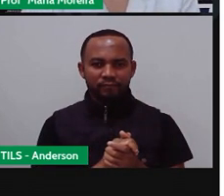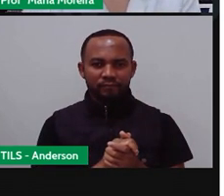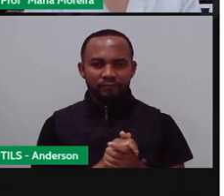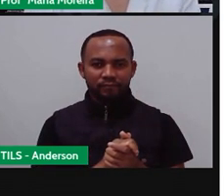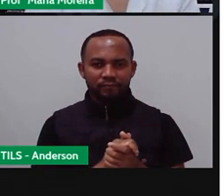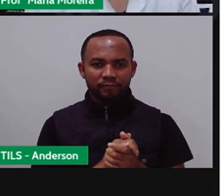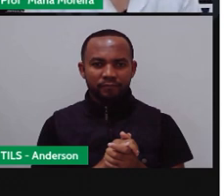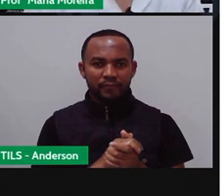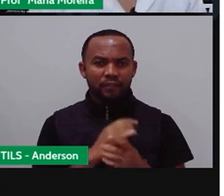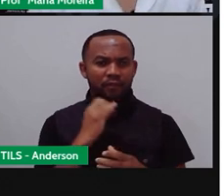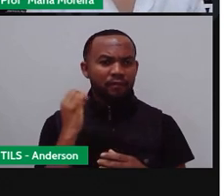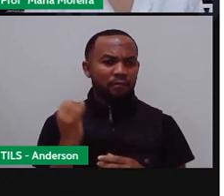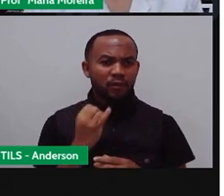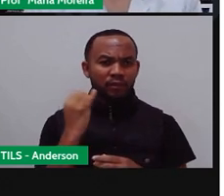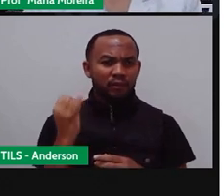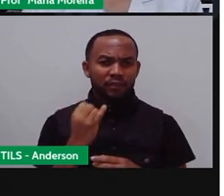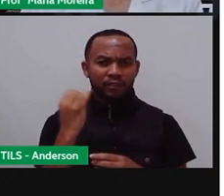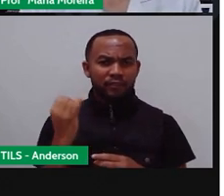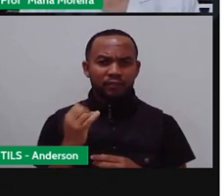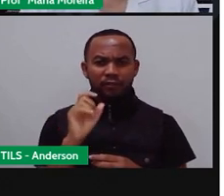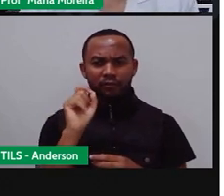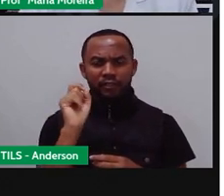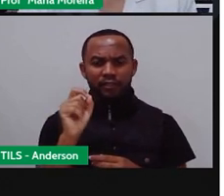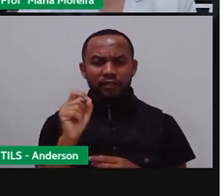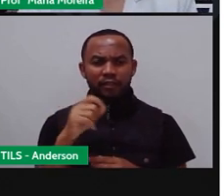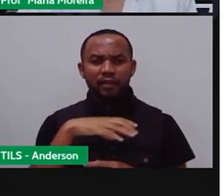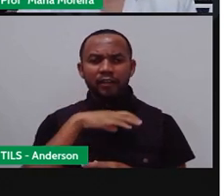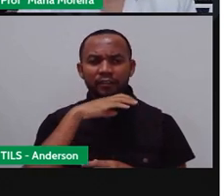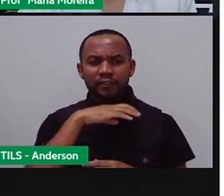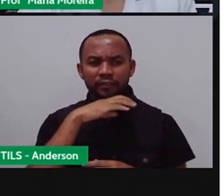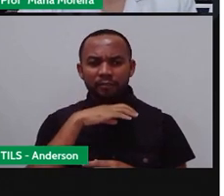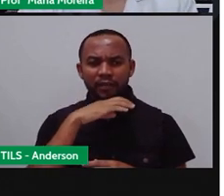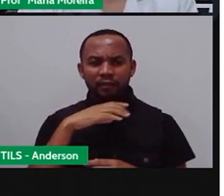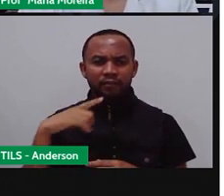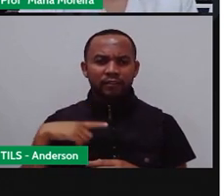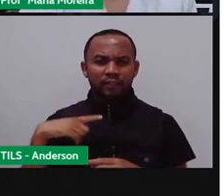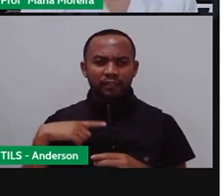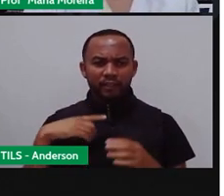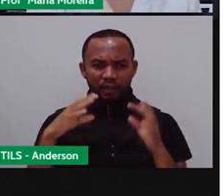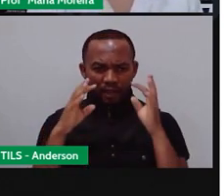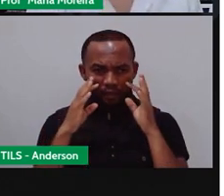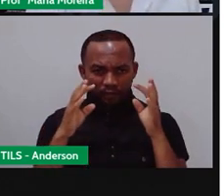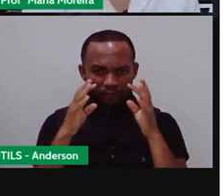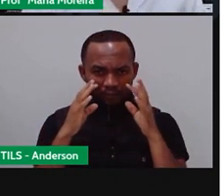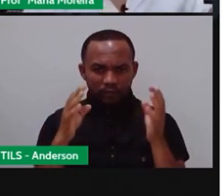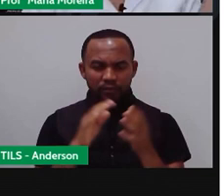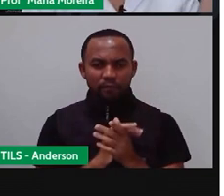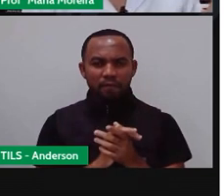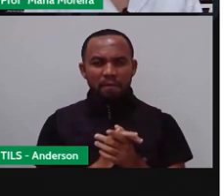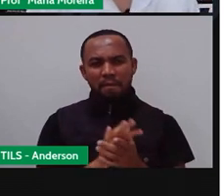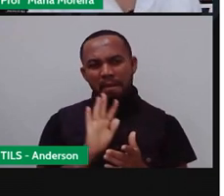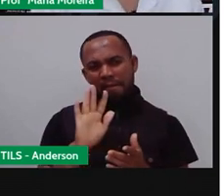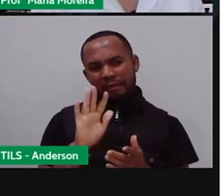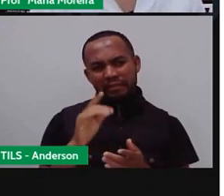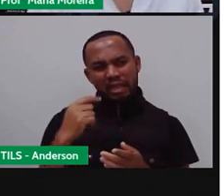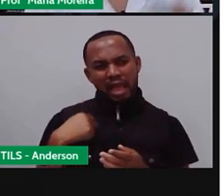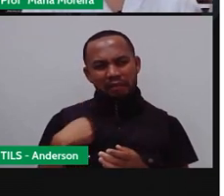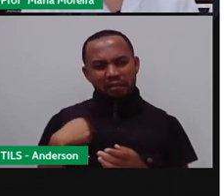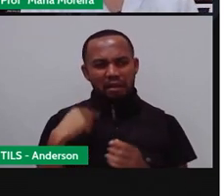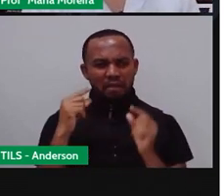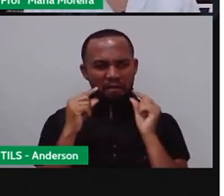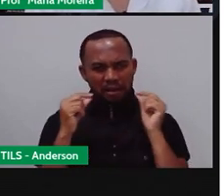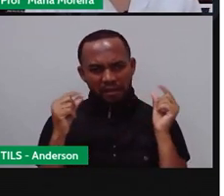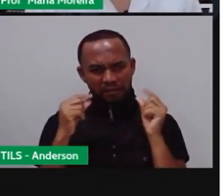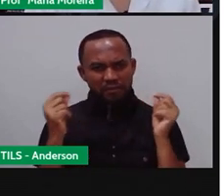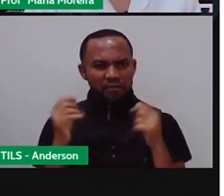Bom, é importante que os bichinhos recebam atenção, porque não adianta, ah, eu quero um gatinho, ah, eu quero um cachorro, quero